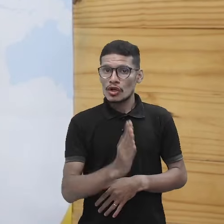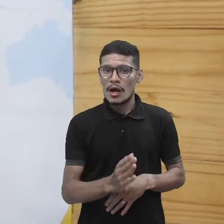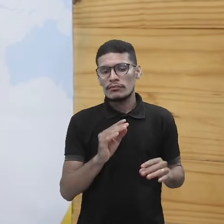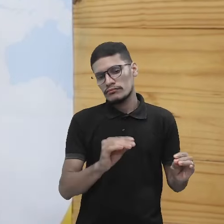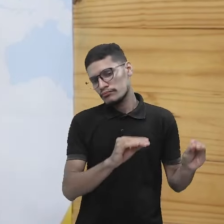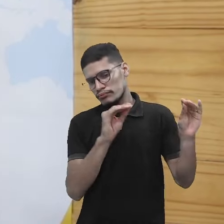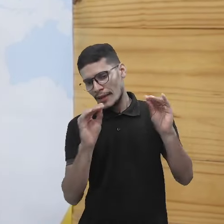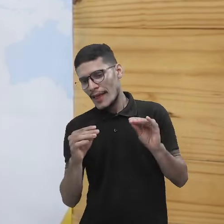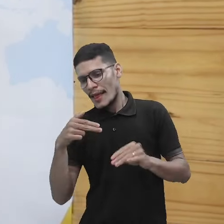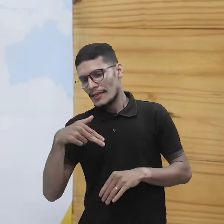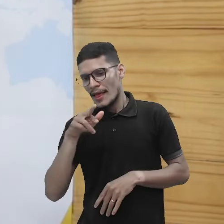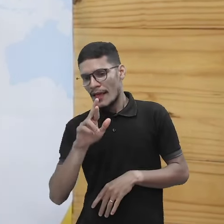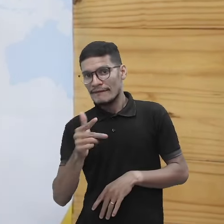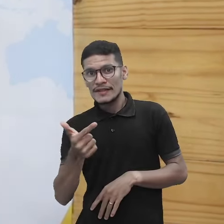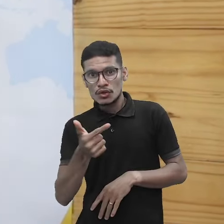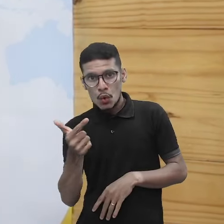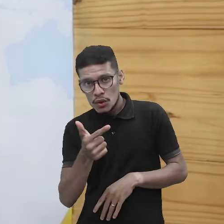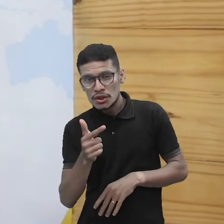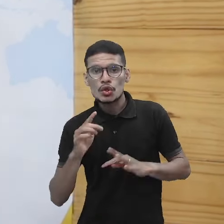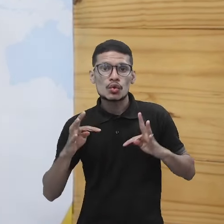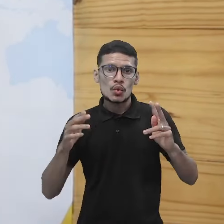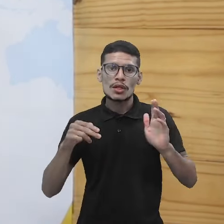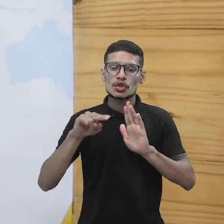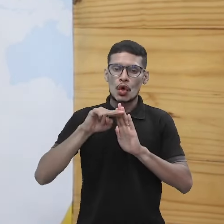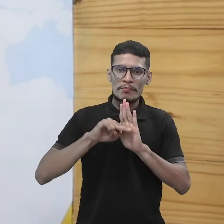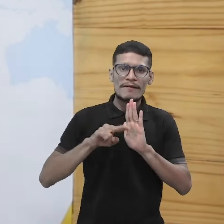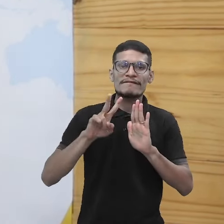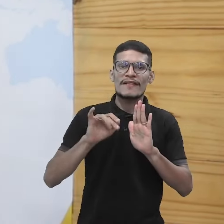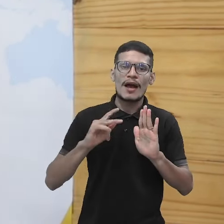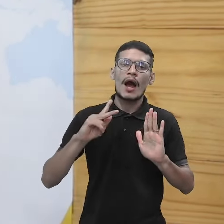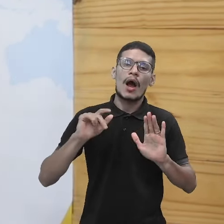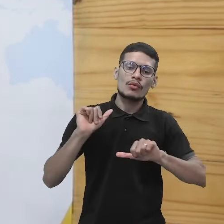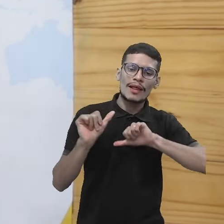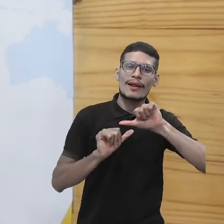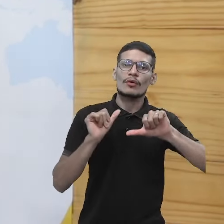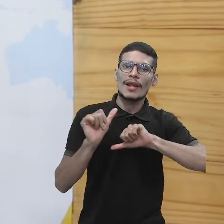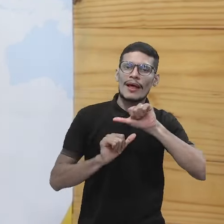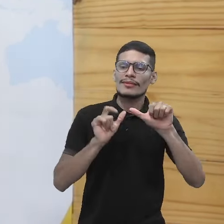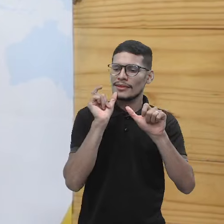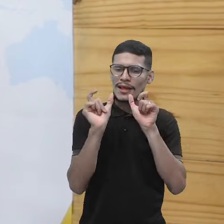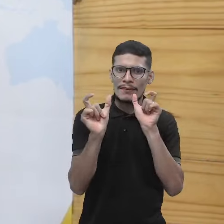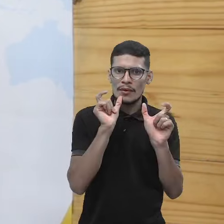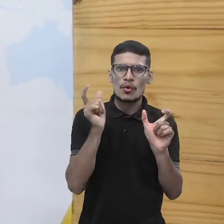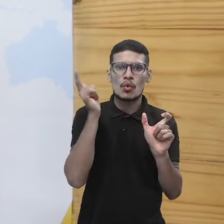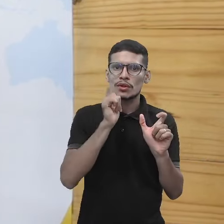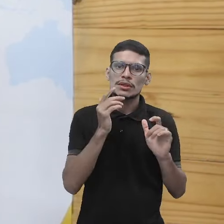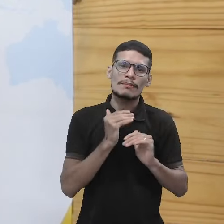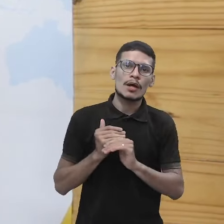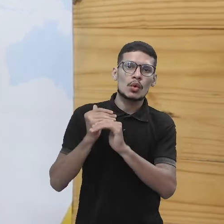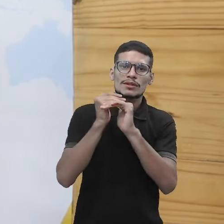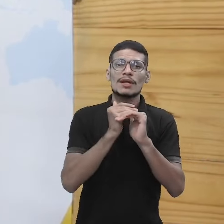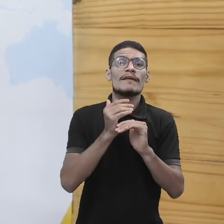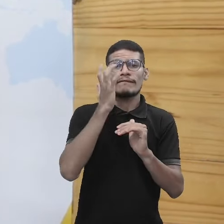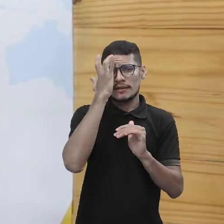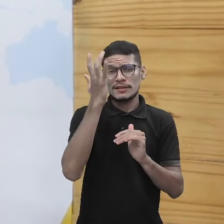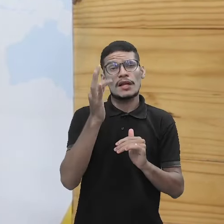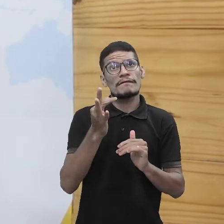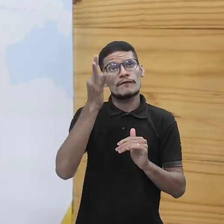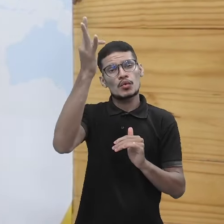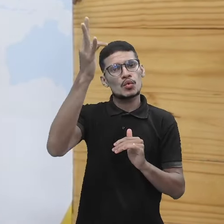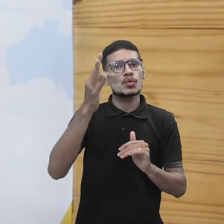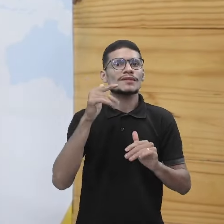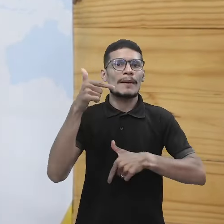NR22, então todas as normas estão tendo essa alteração de termos para padronizar, o que vai facilitar o trabalho de vocês no futuro.